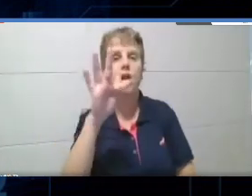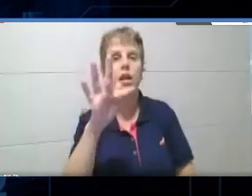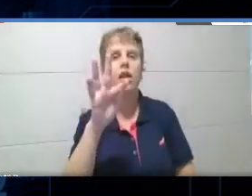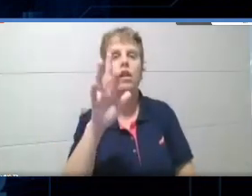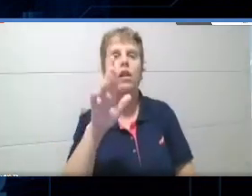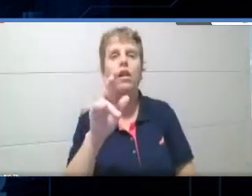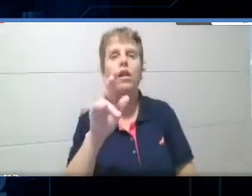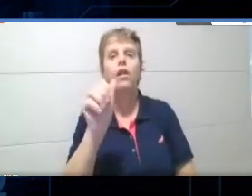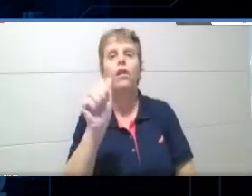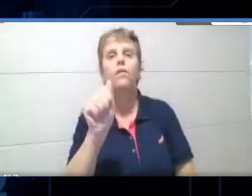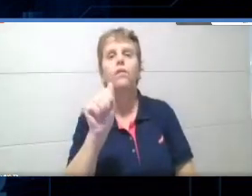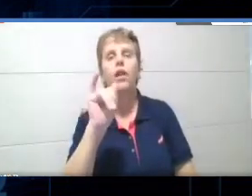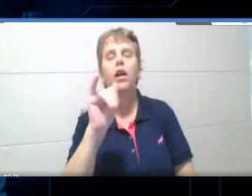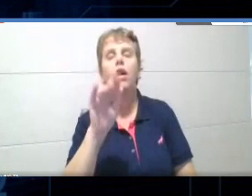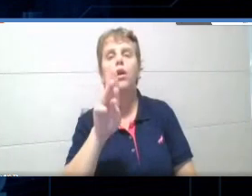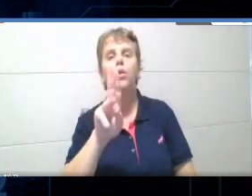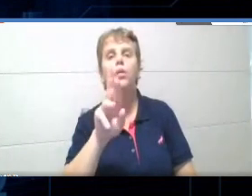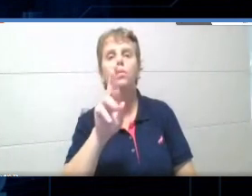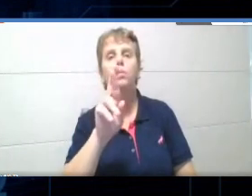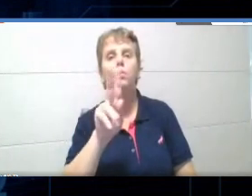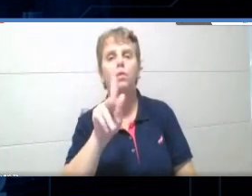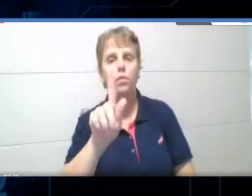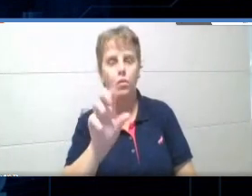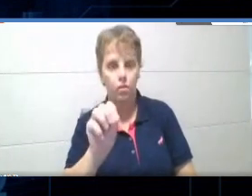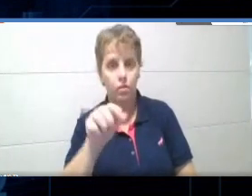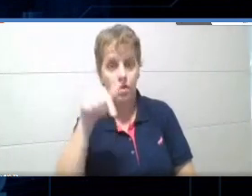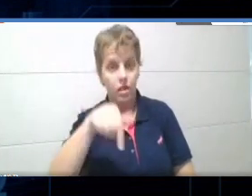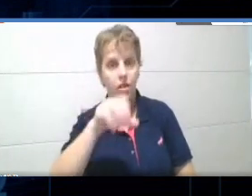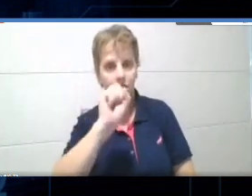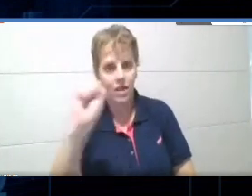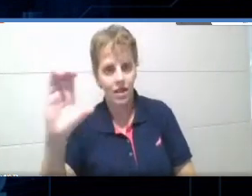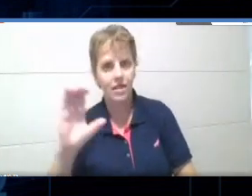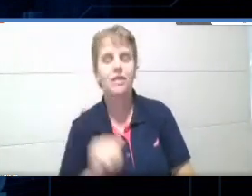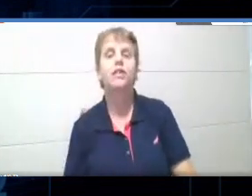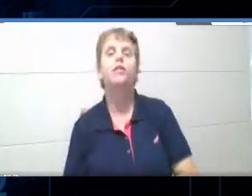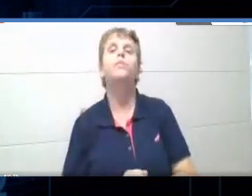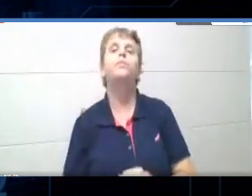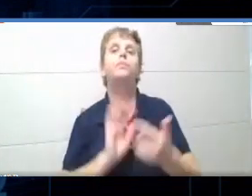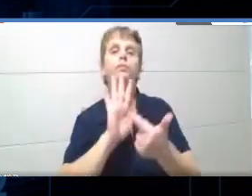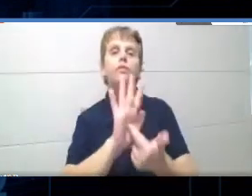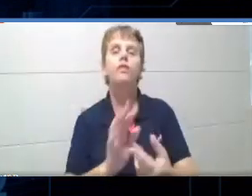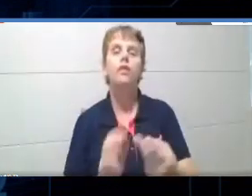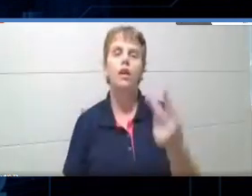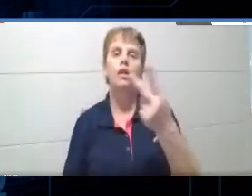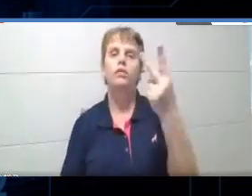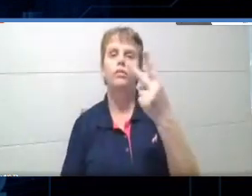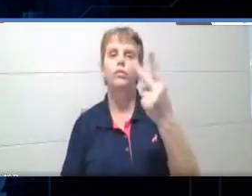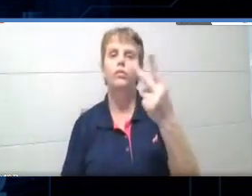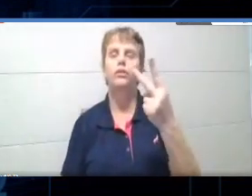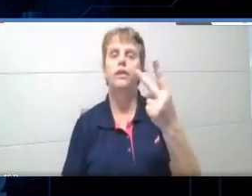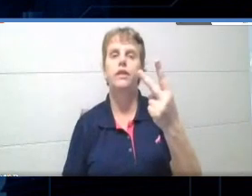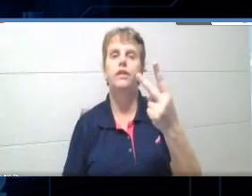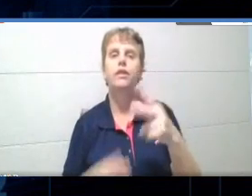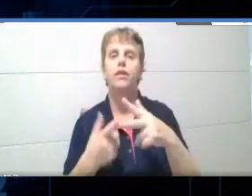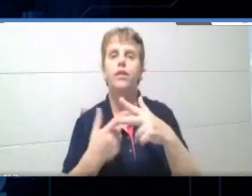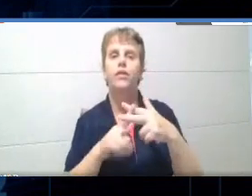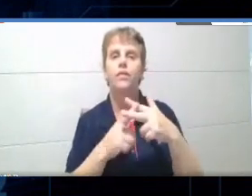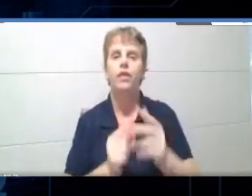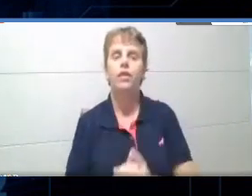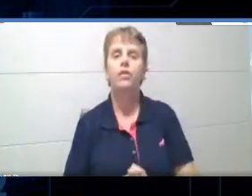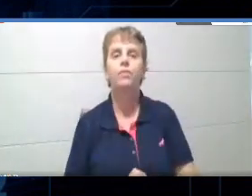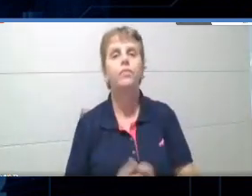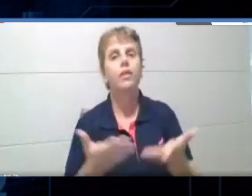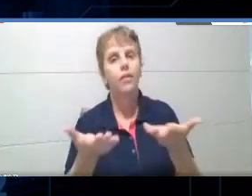trazer algumas ferramentas pra nós discutirmos, serão basicamente duas, tá? Eu gostaria só de fazer um breve